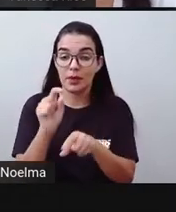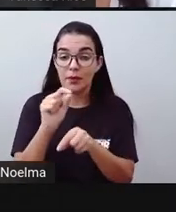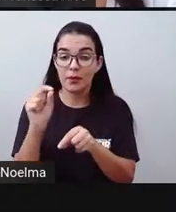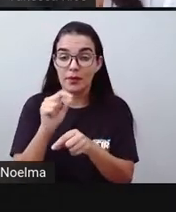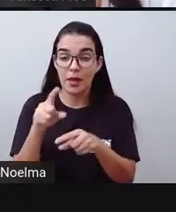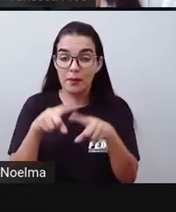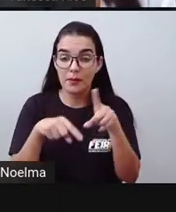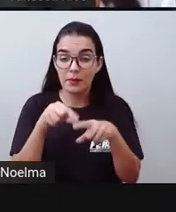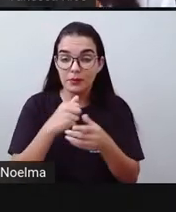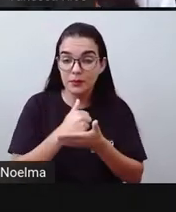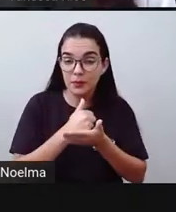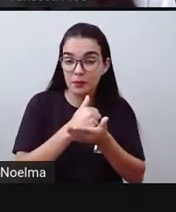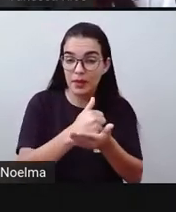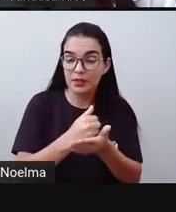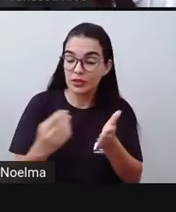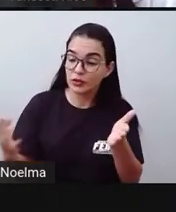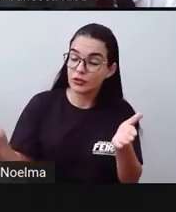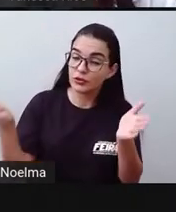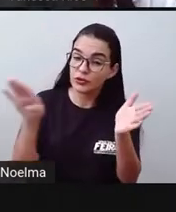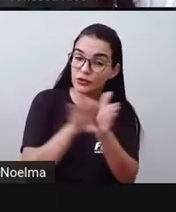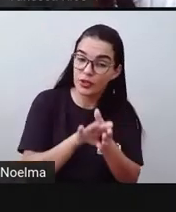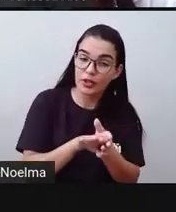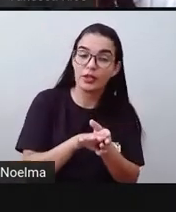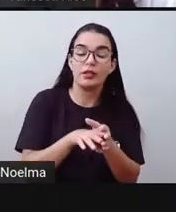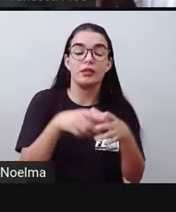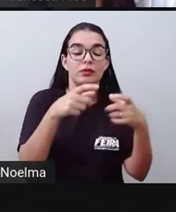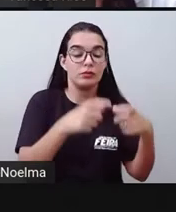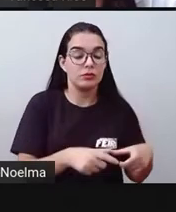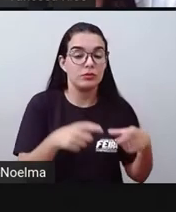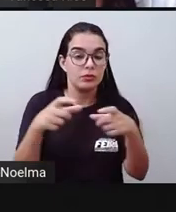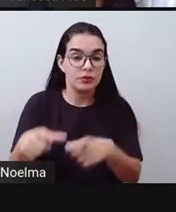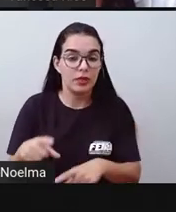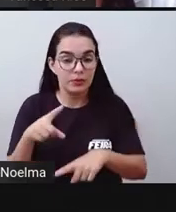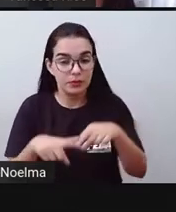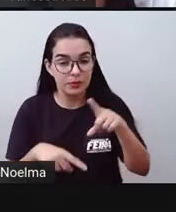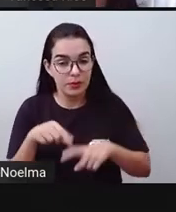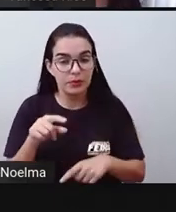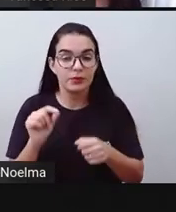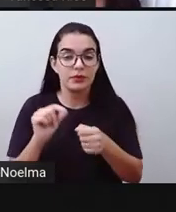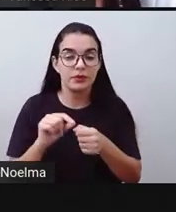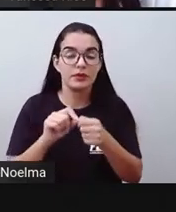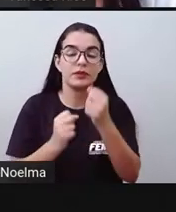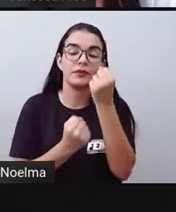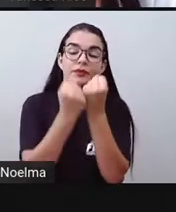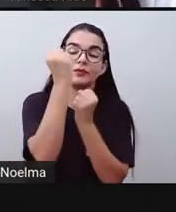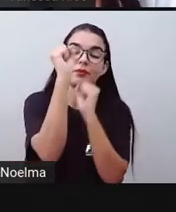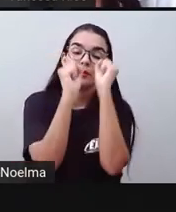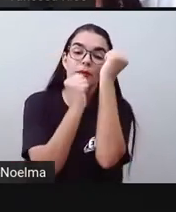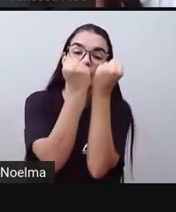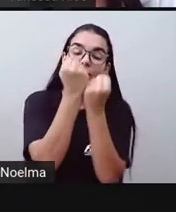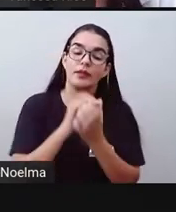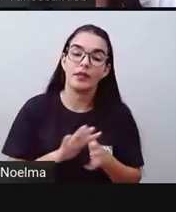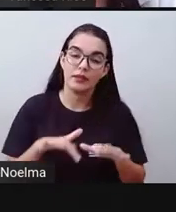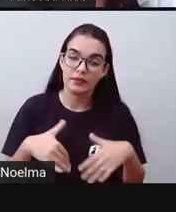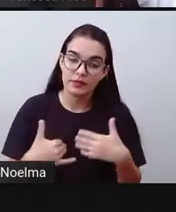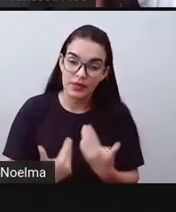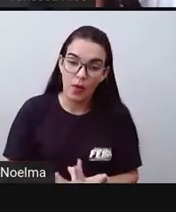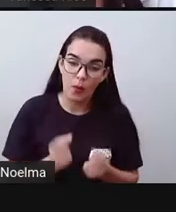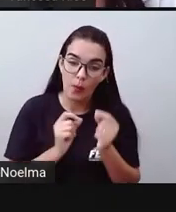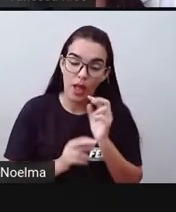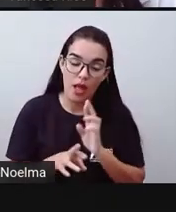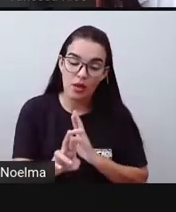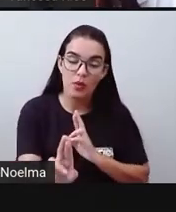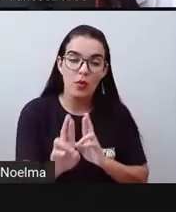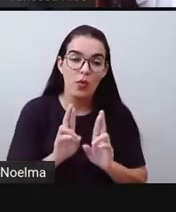cheguem a estas indústrias, para que os produtos sejam feitos, fabricados. Então, as vias de transporte vão